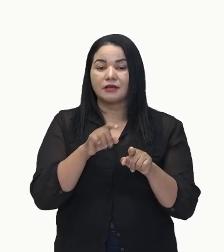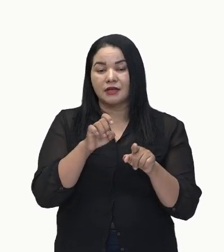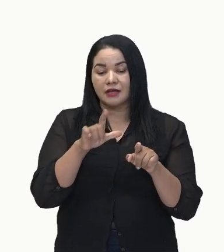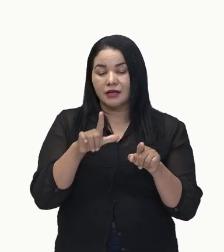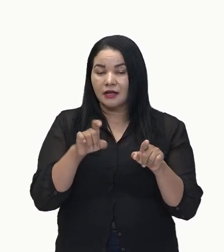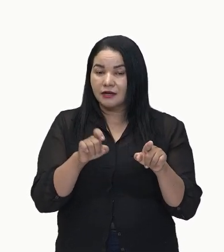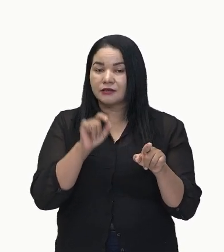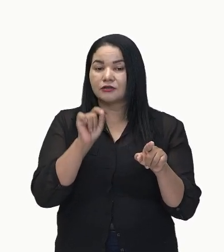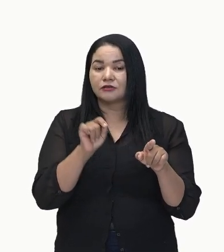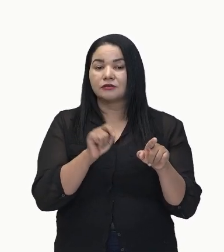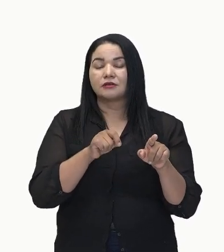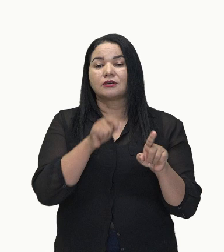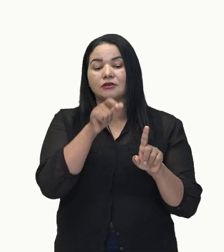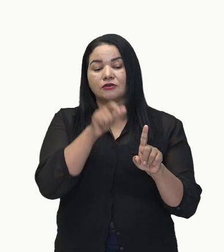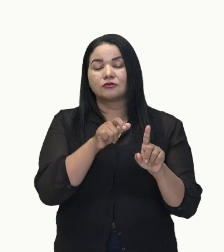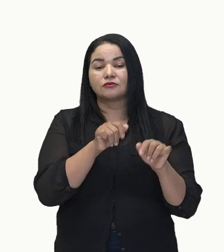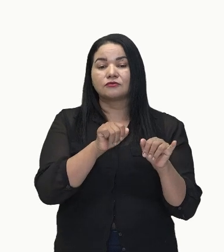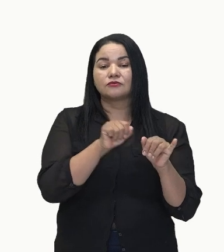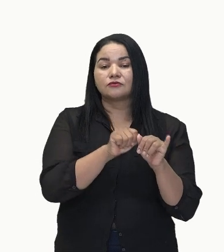sujeito. Olha o sujeito.